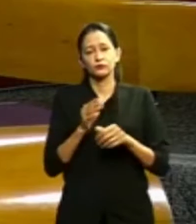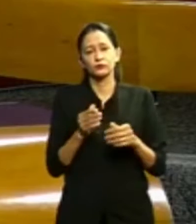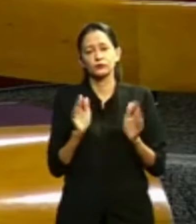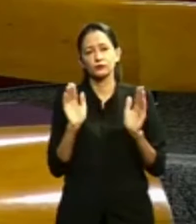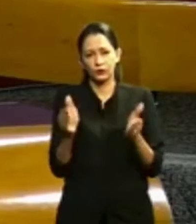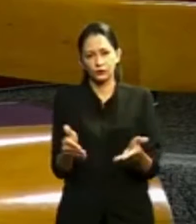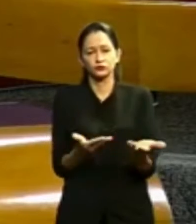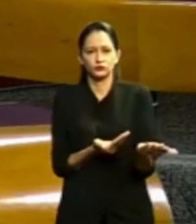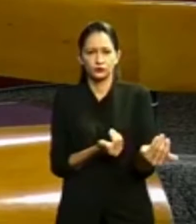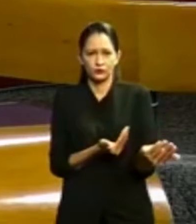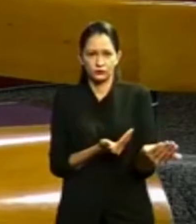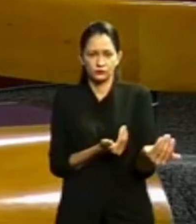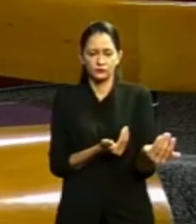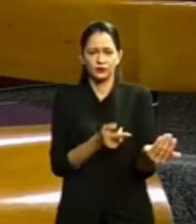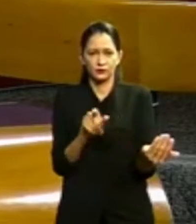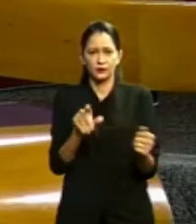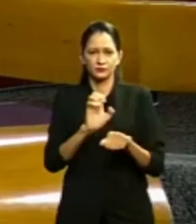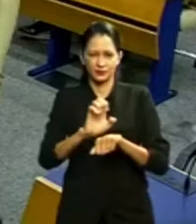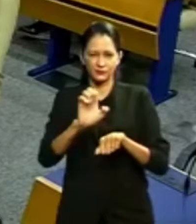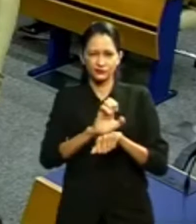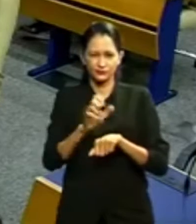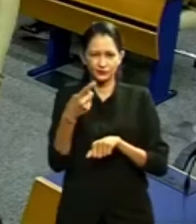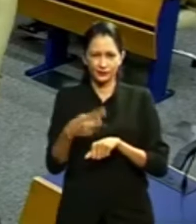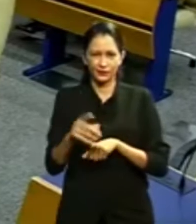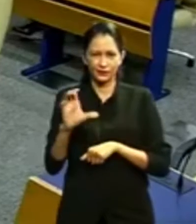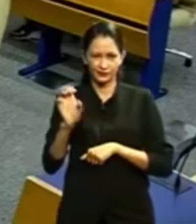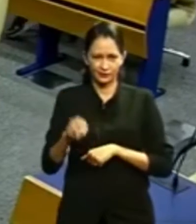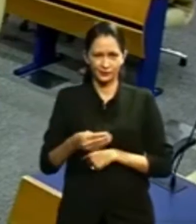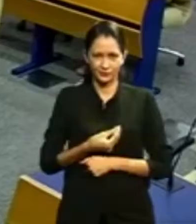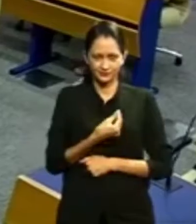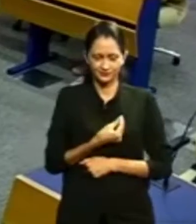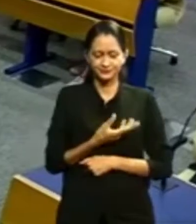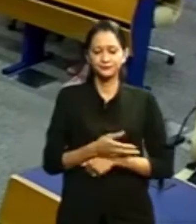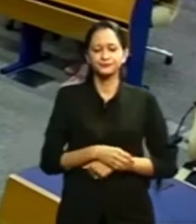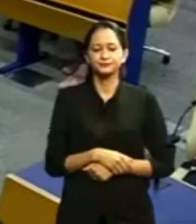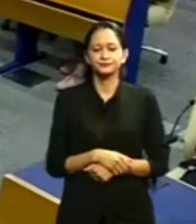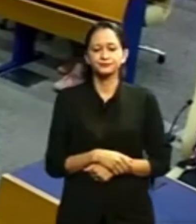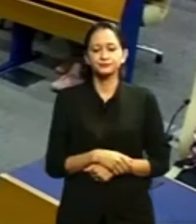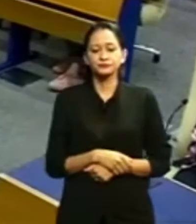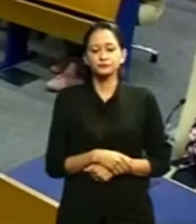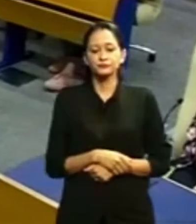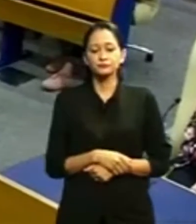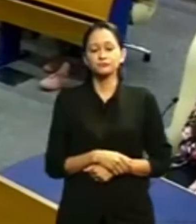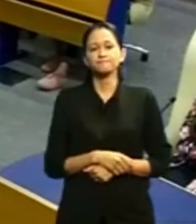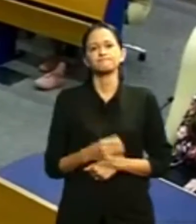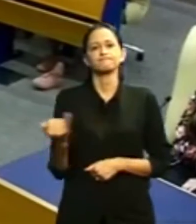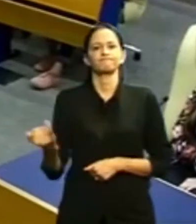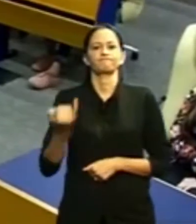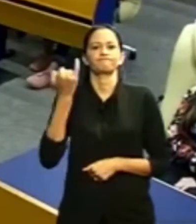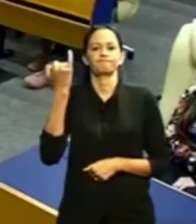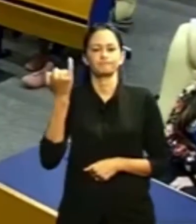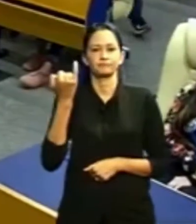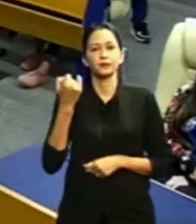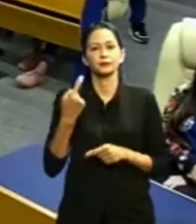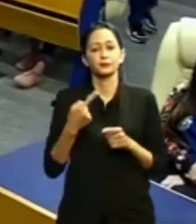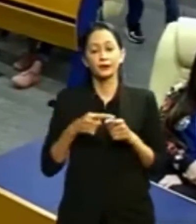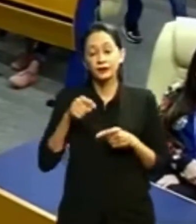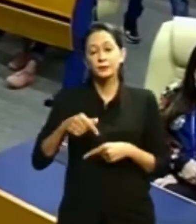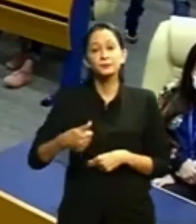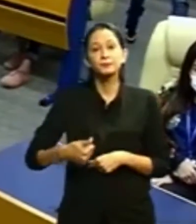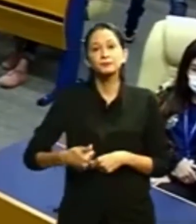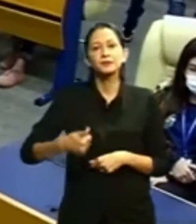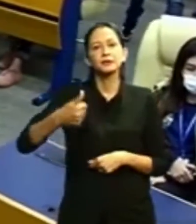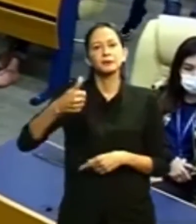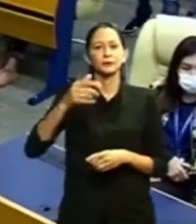que são vocês aqui na Câmara. E é extremamente importante, pois esse é o primeiro encontro que vocês estão